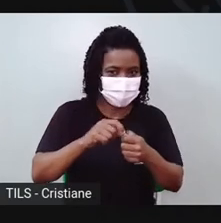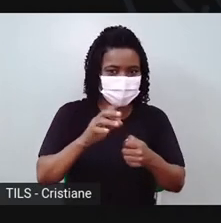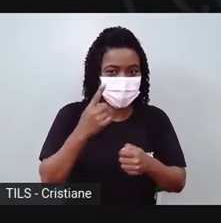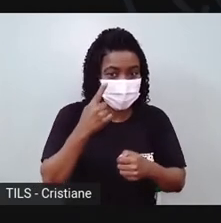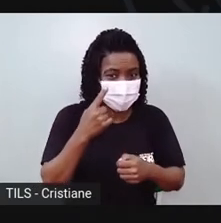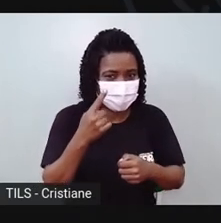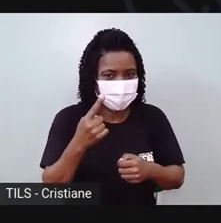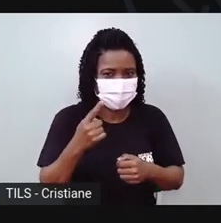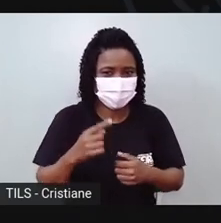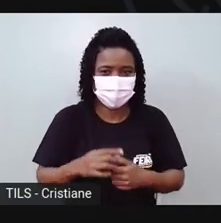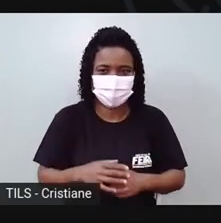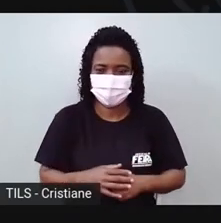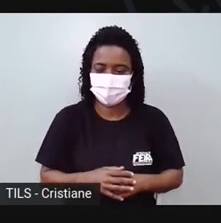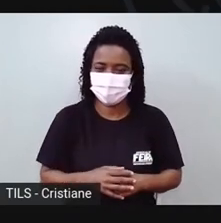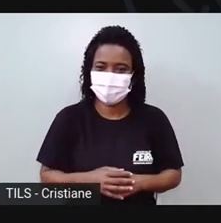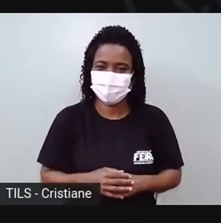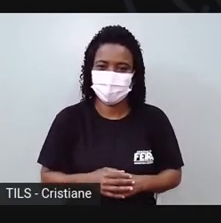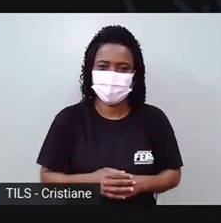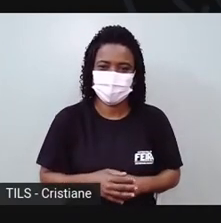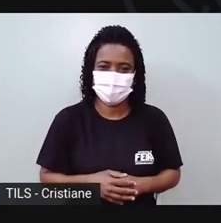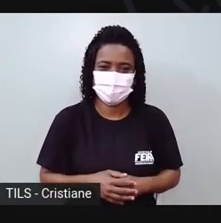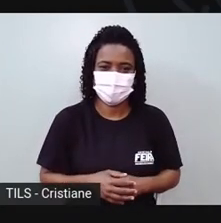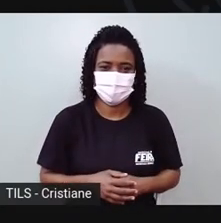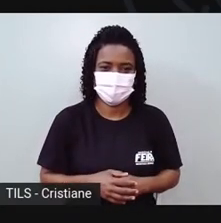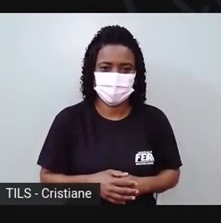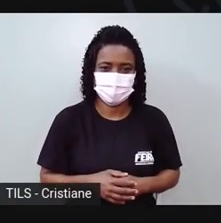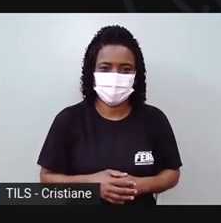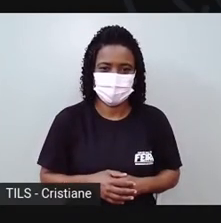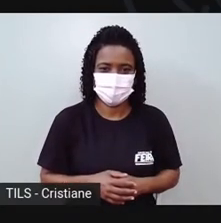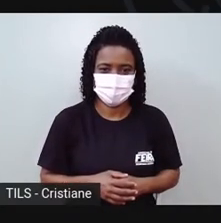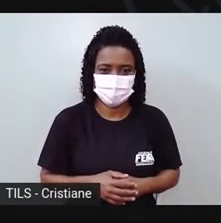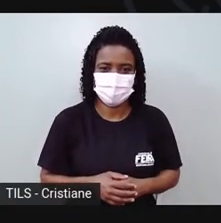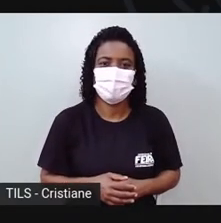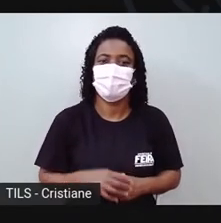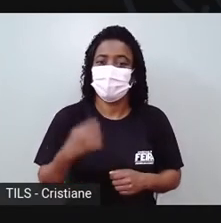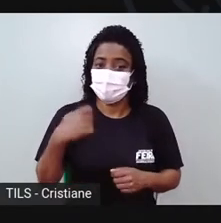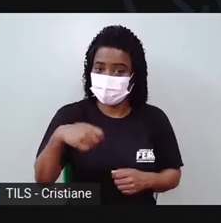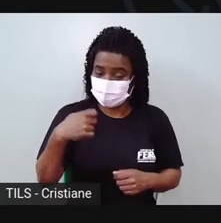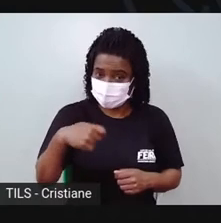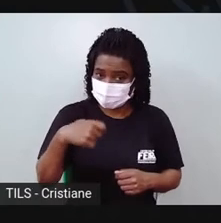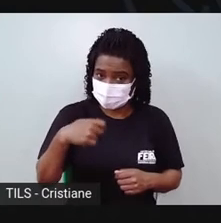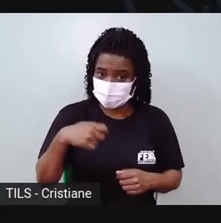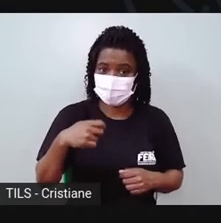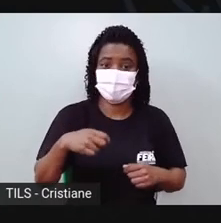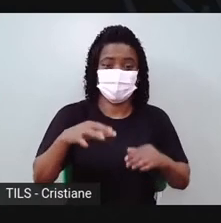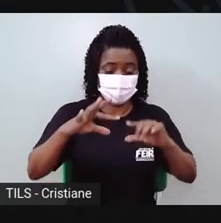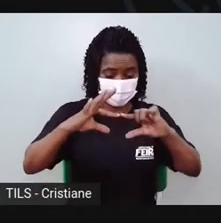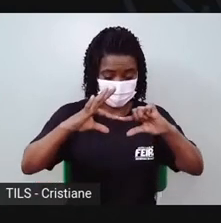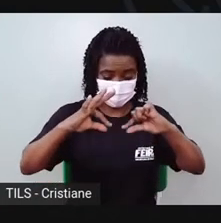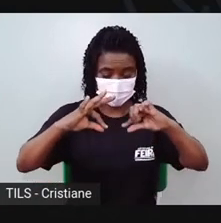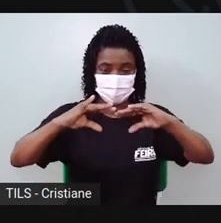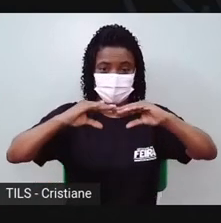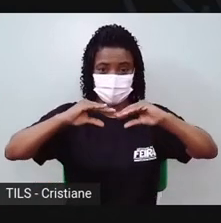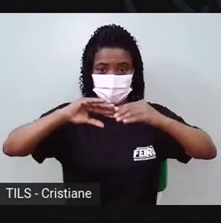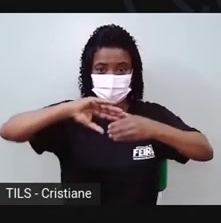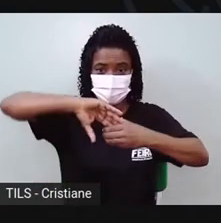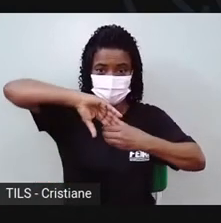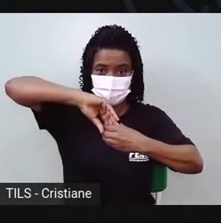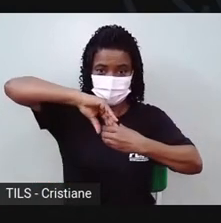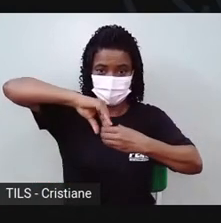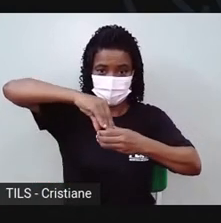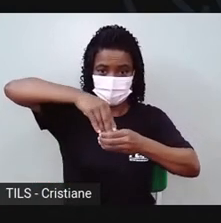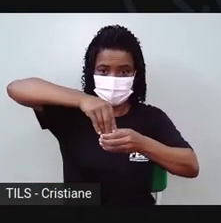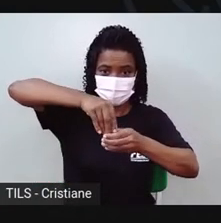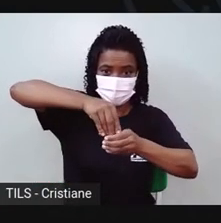a gente vai apertar mais a boquinha dela aqui pra dentro, porque elas são